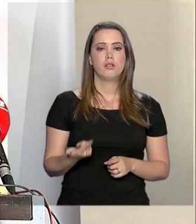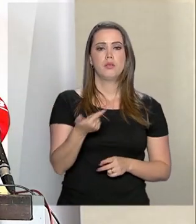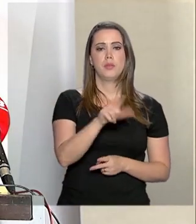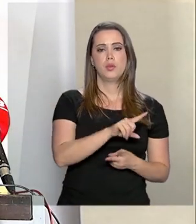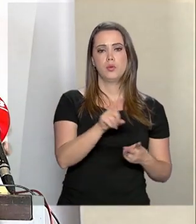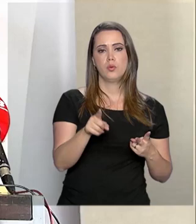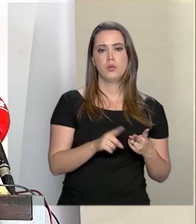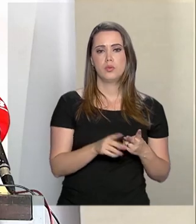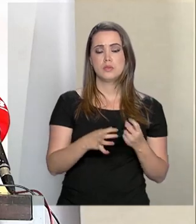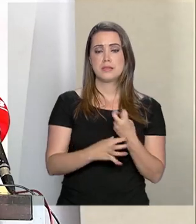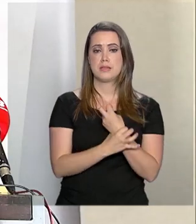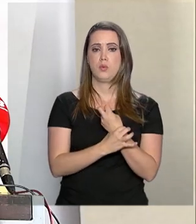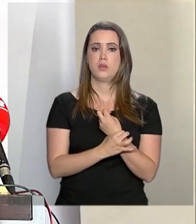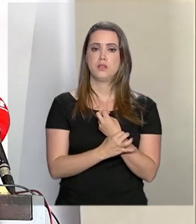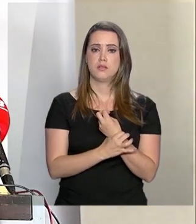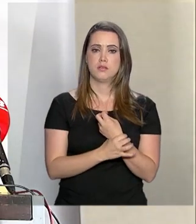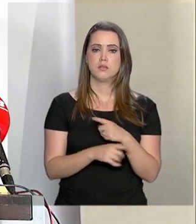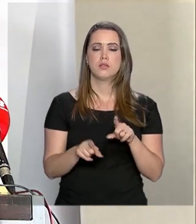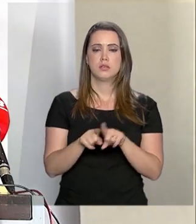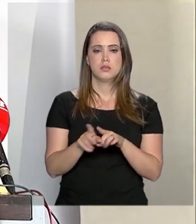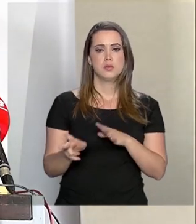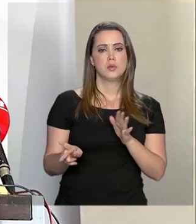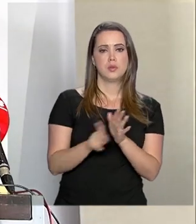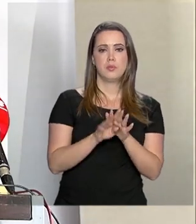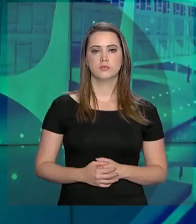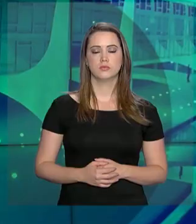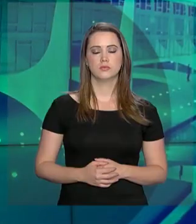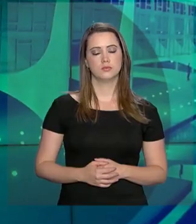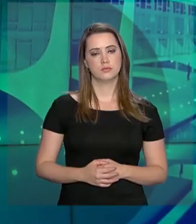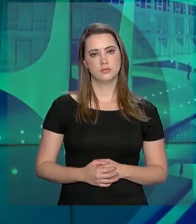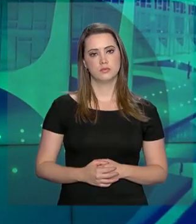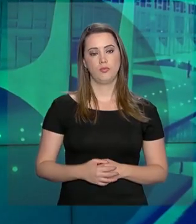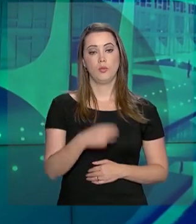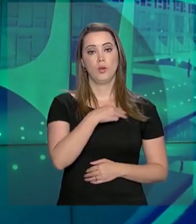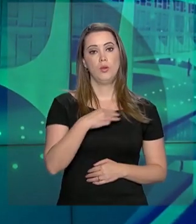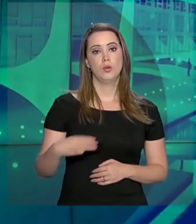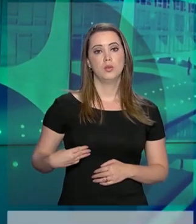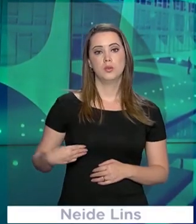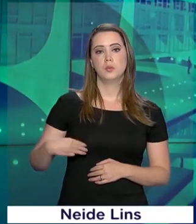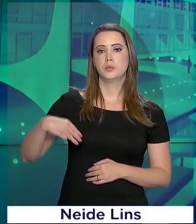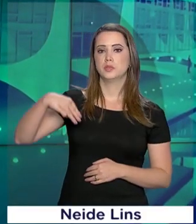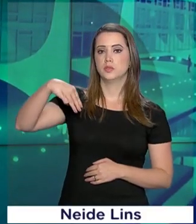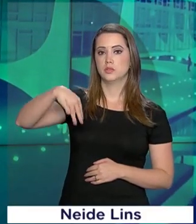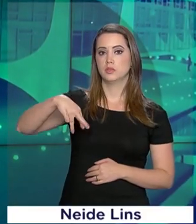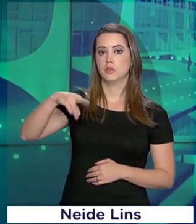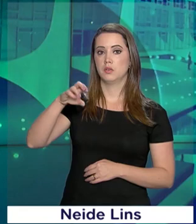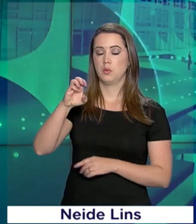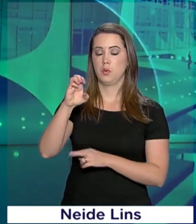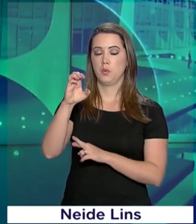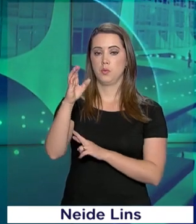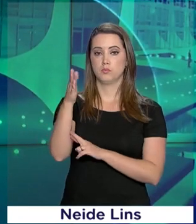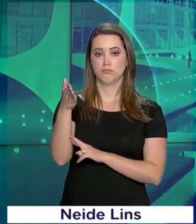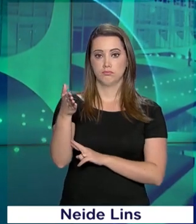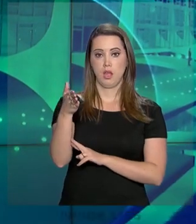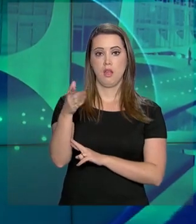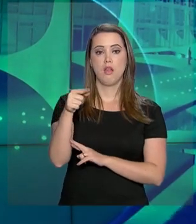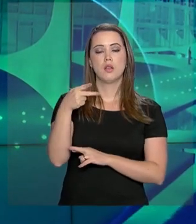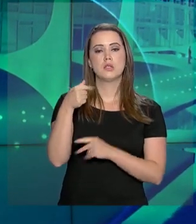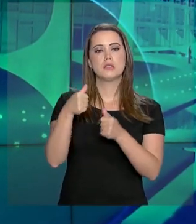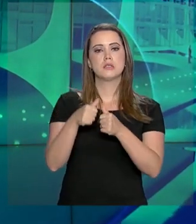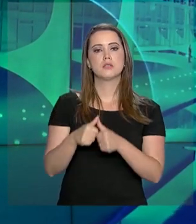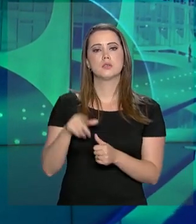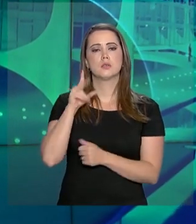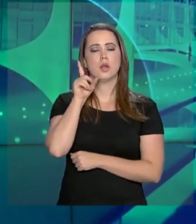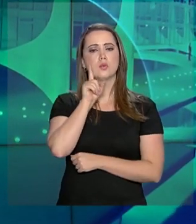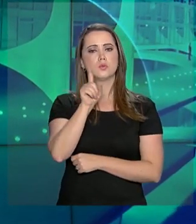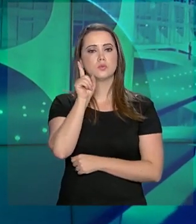outro lado a questão da segurança pública e da própria corrupção. O ministro das Relações Exteriores, Ernesto Araújo, está em